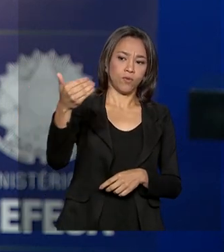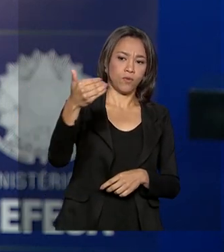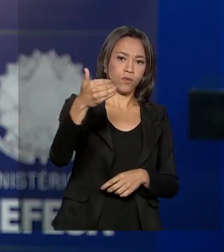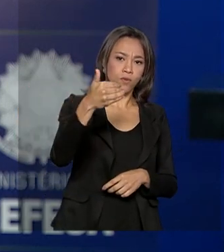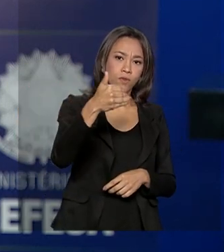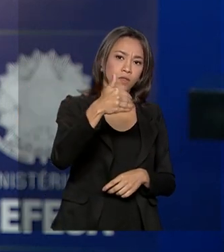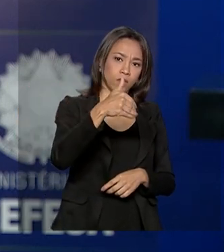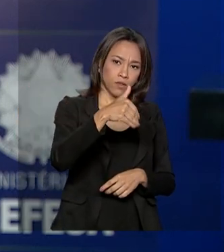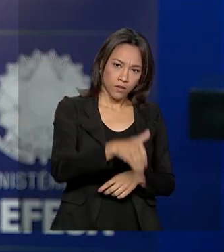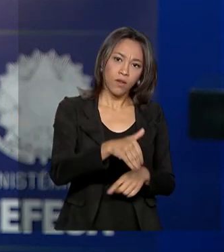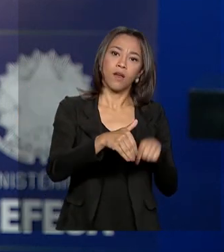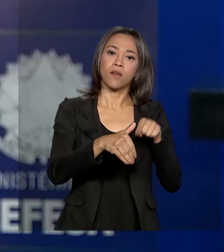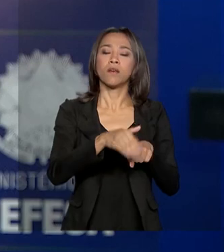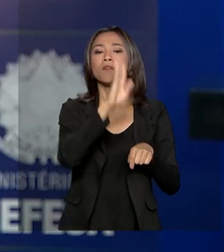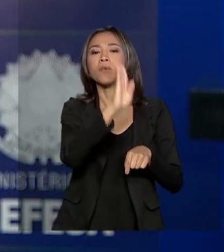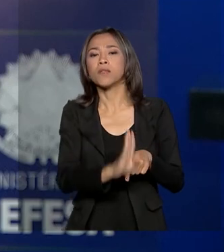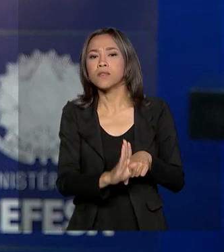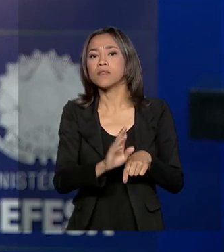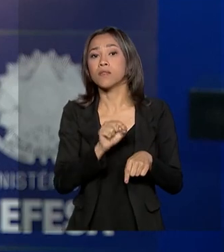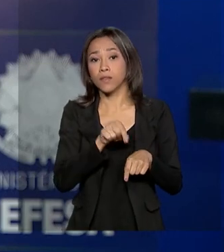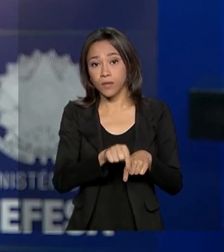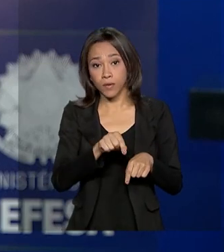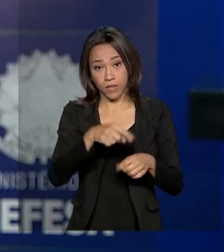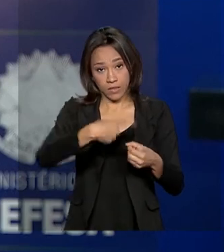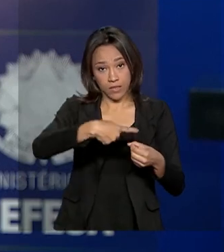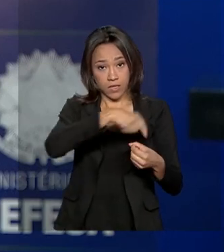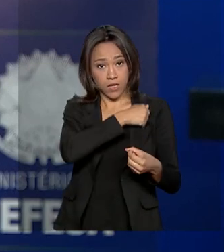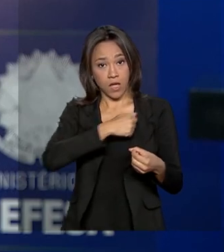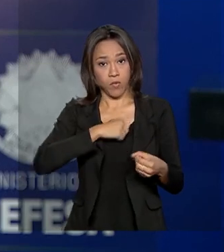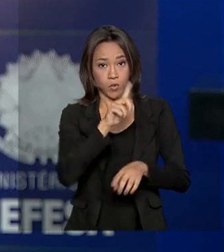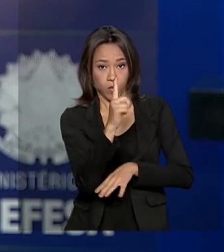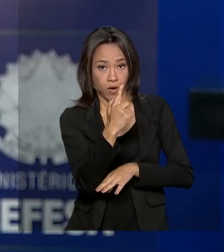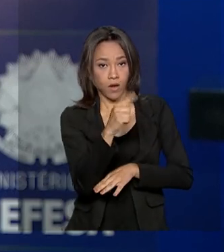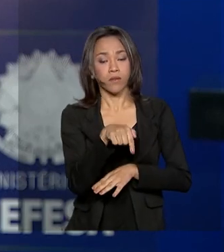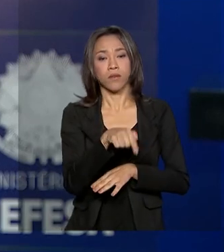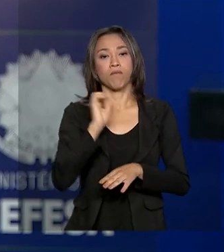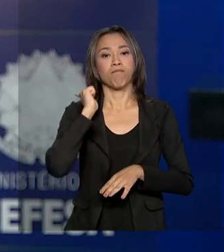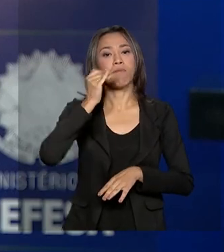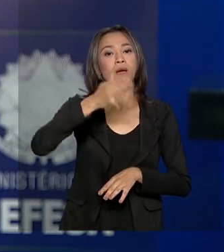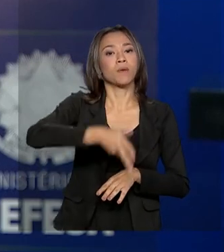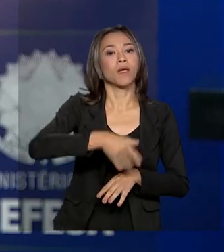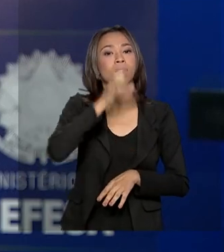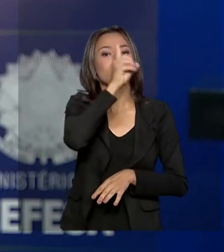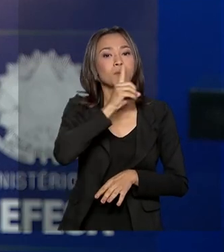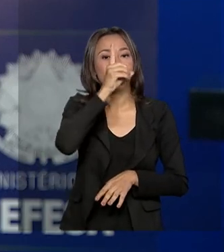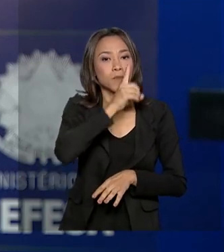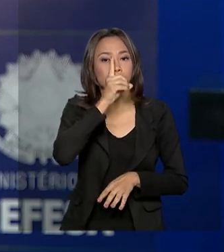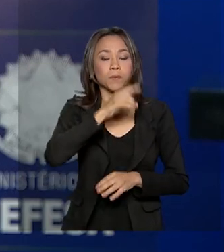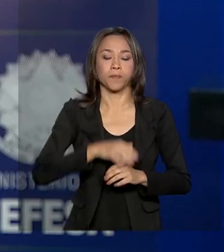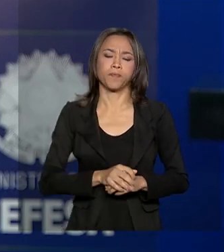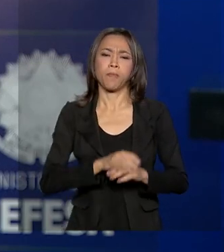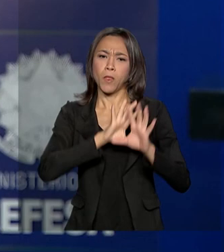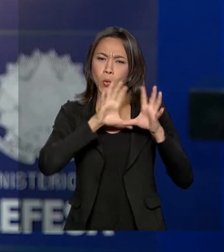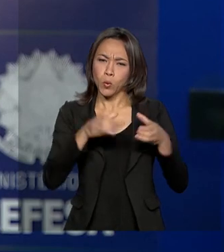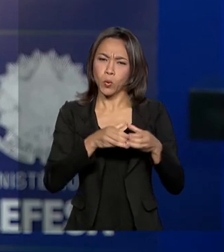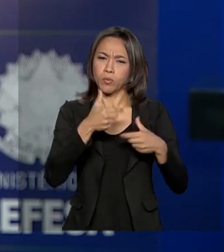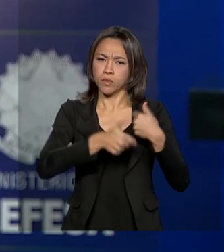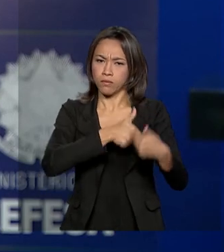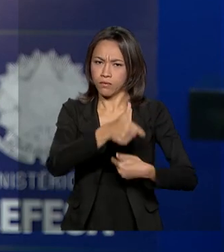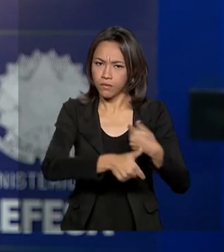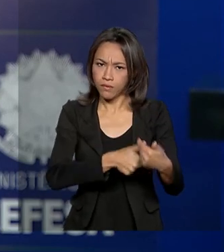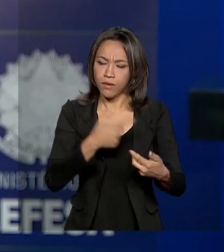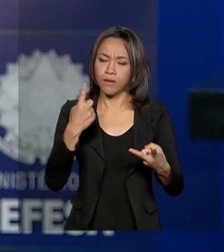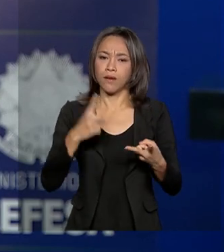aqui ao Brasil, em Anápolis, é na madrugada de domingo. Fora a tripulação, médicos